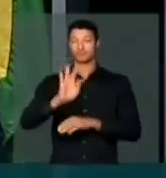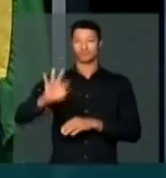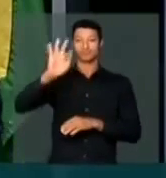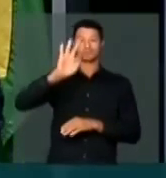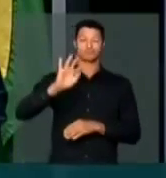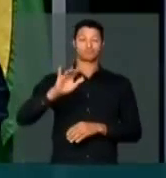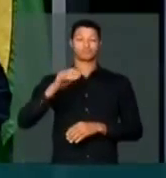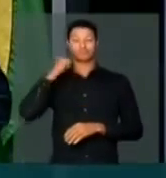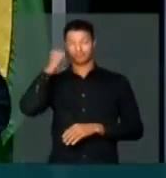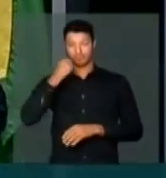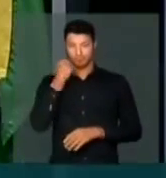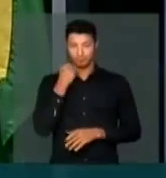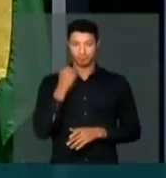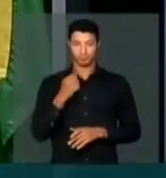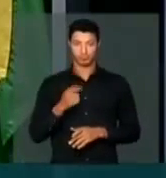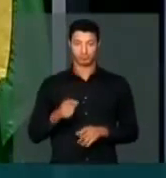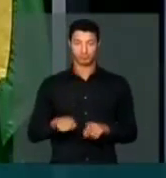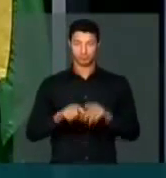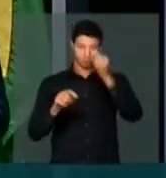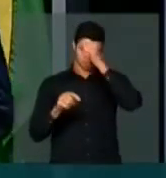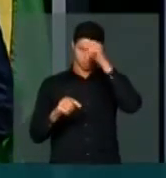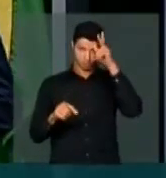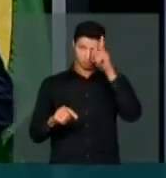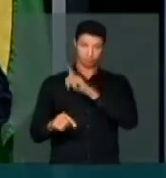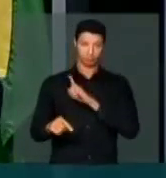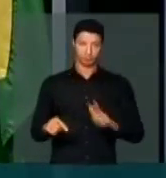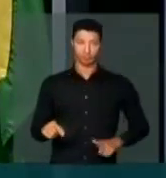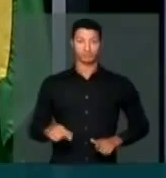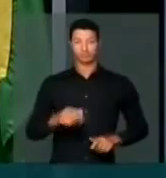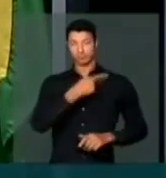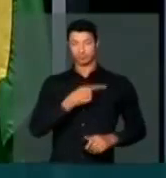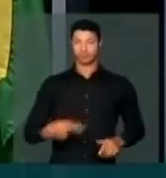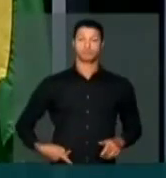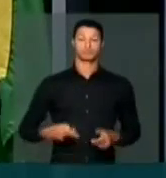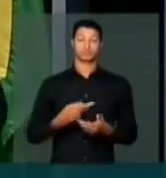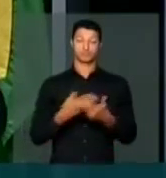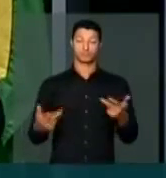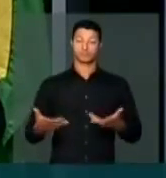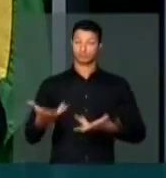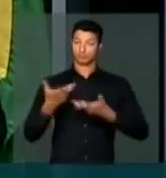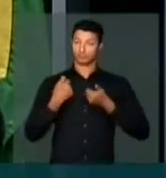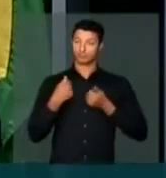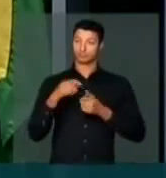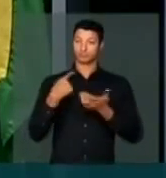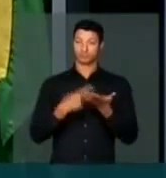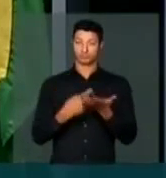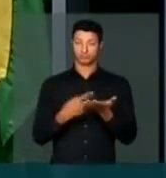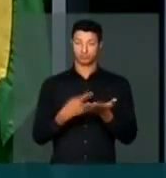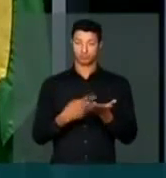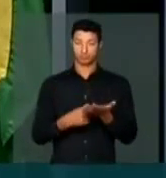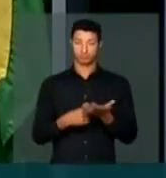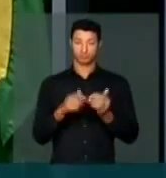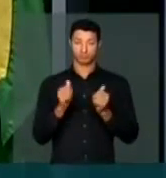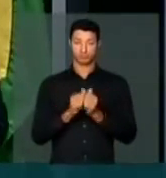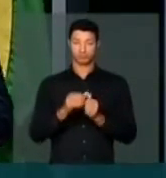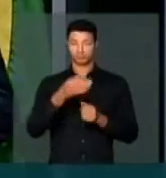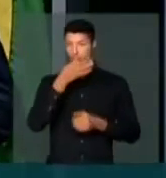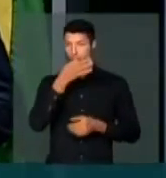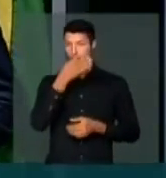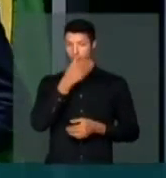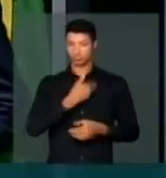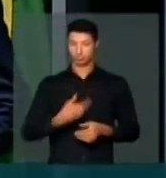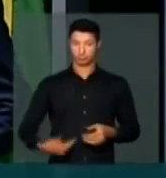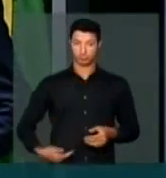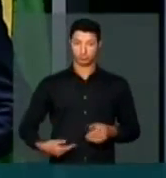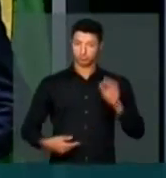federal, senador, prefeitos, governadores e presidente da República assumem compromissos com a opinião pública,